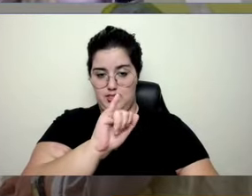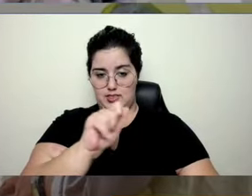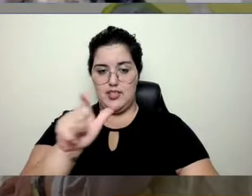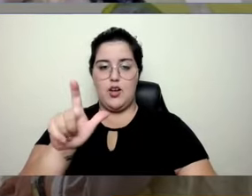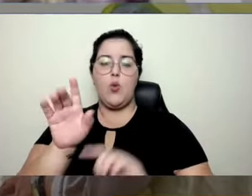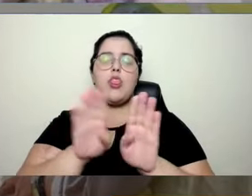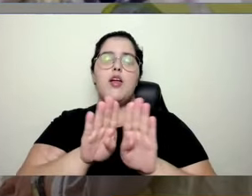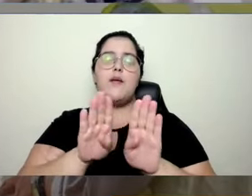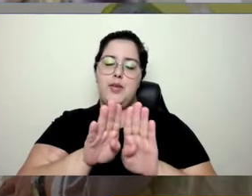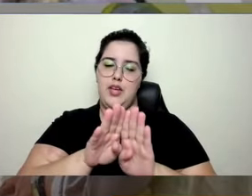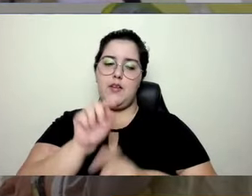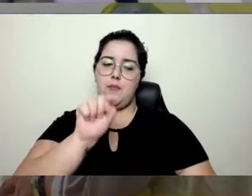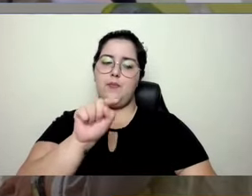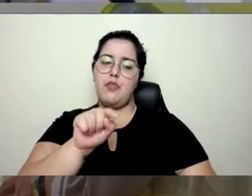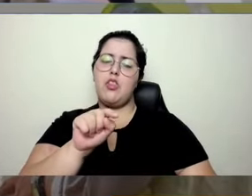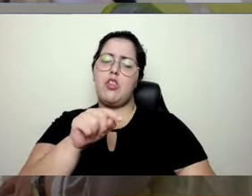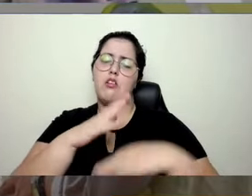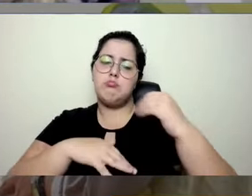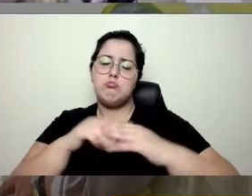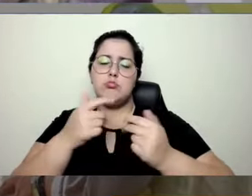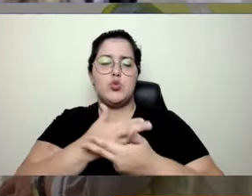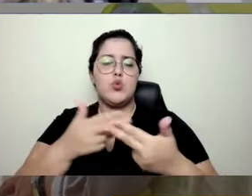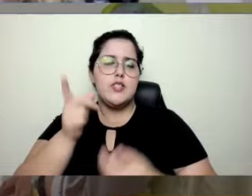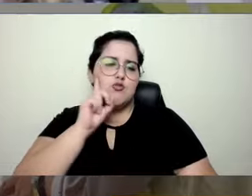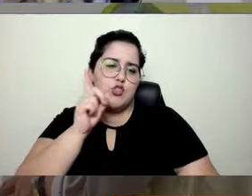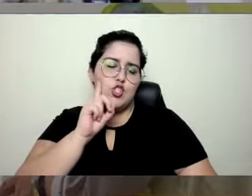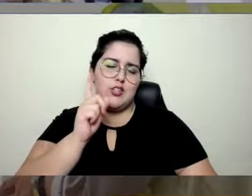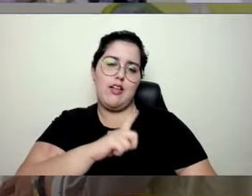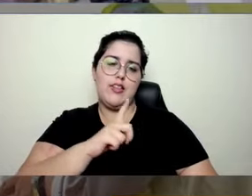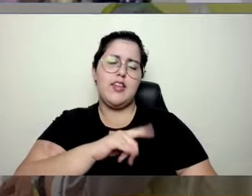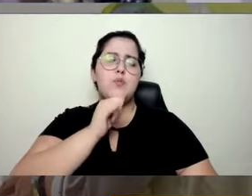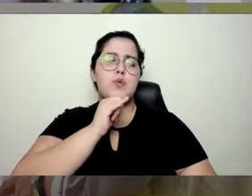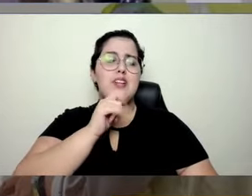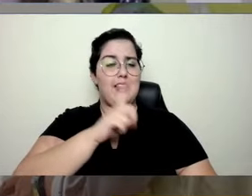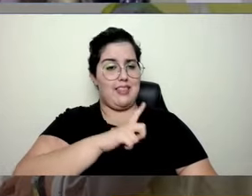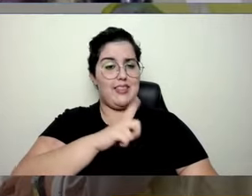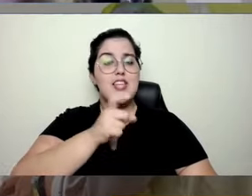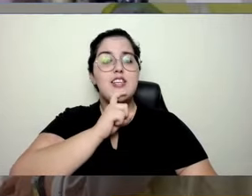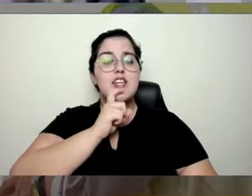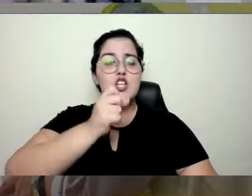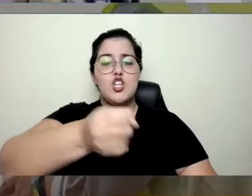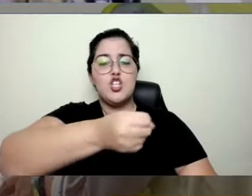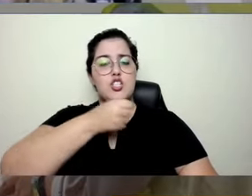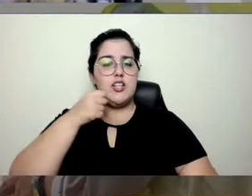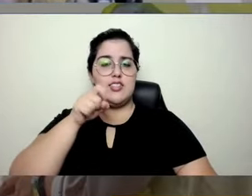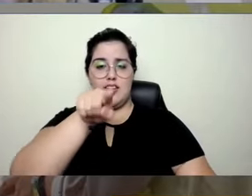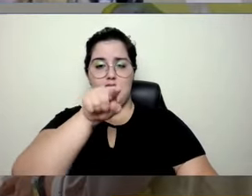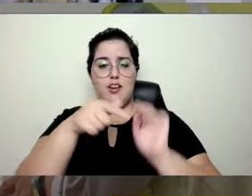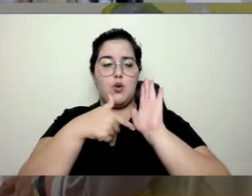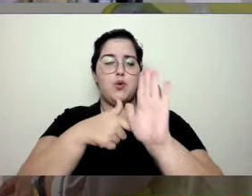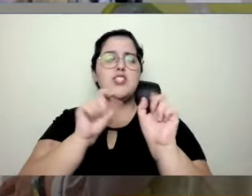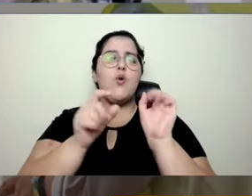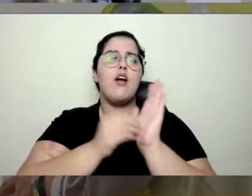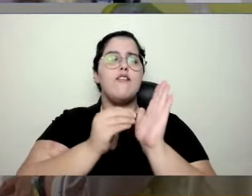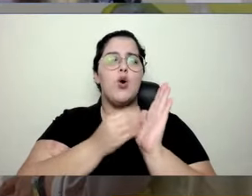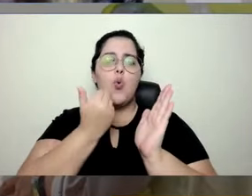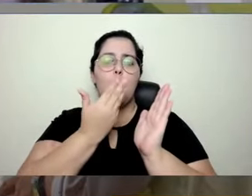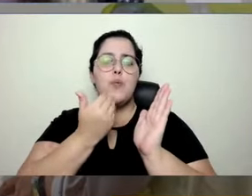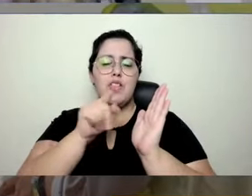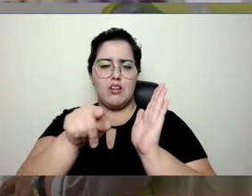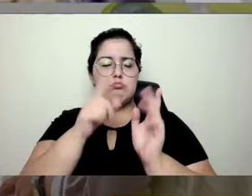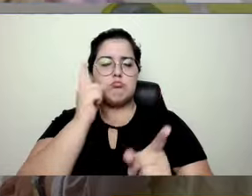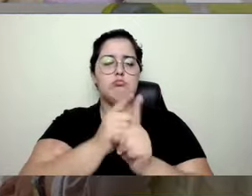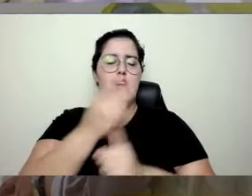customizar algumas tarefas do dia a dia. Já tem geladeira que mostra para você o que está faltando. Sabe?